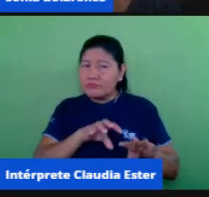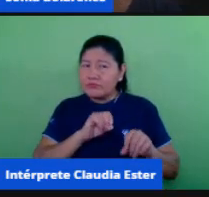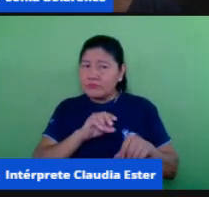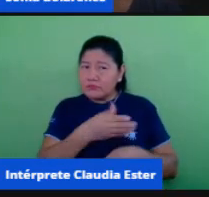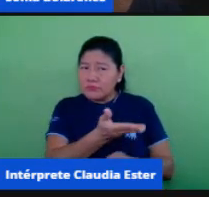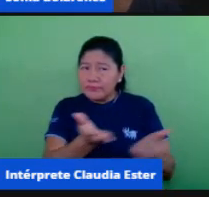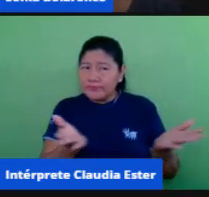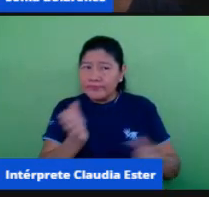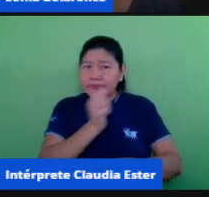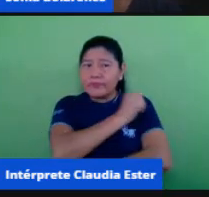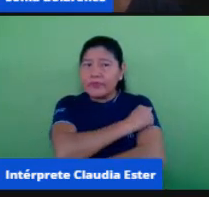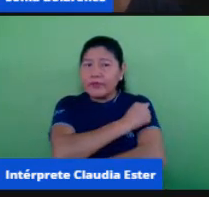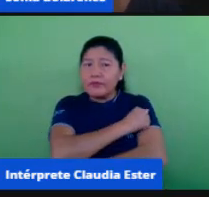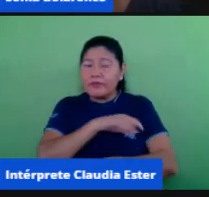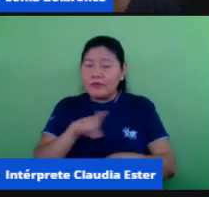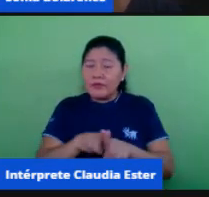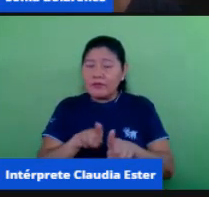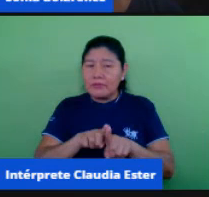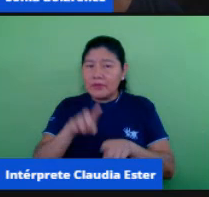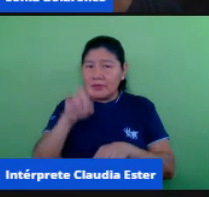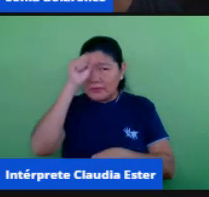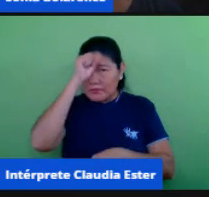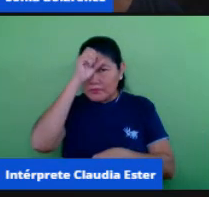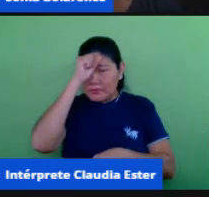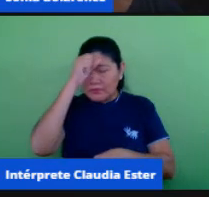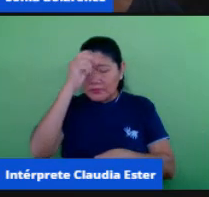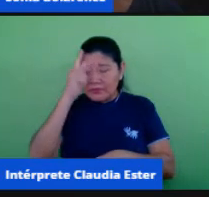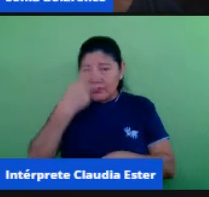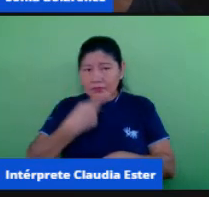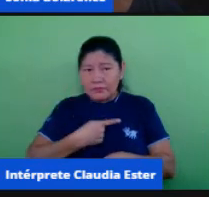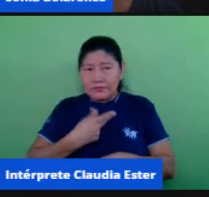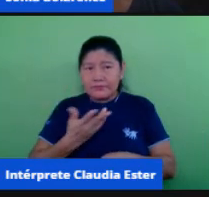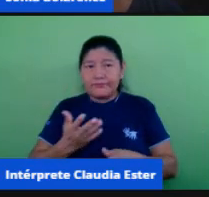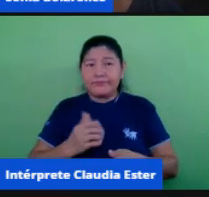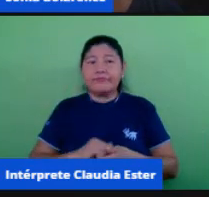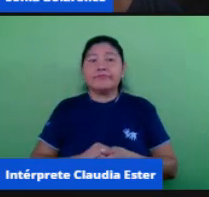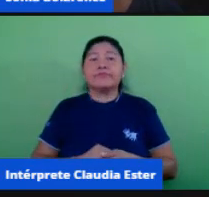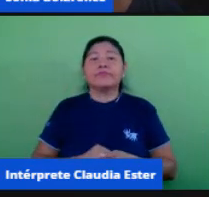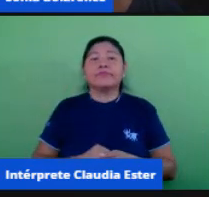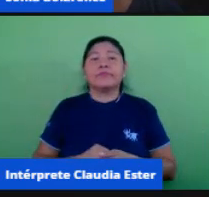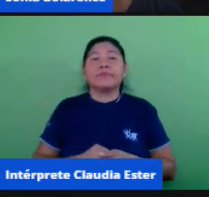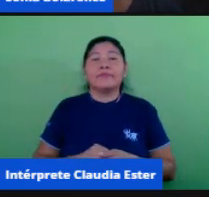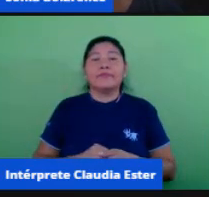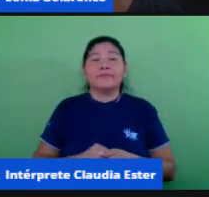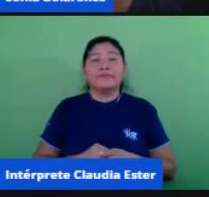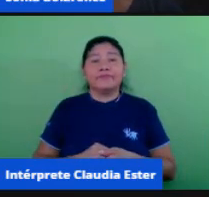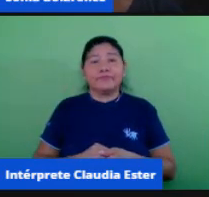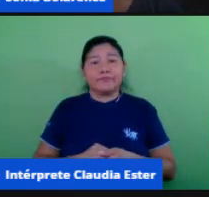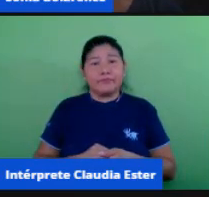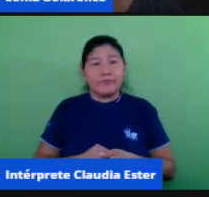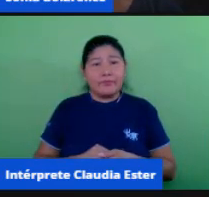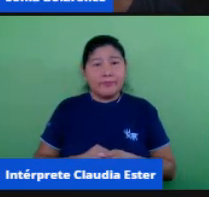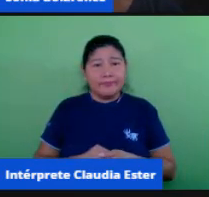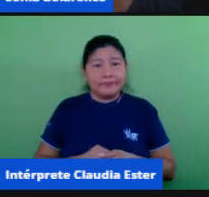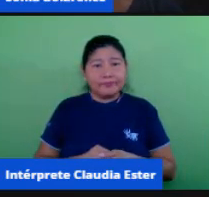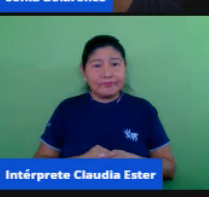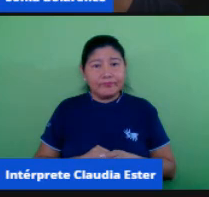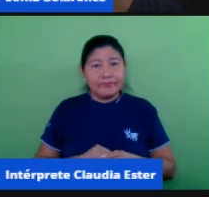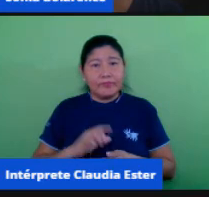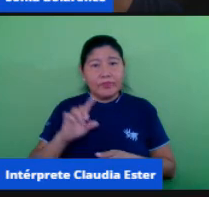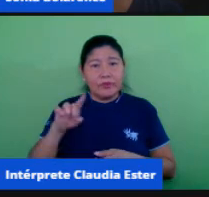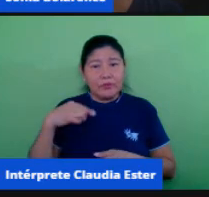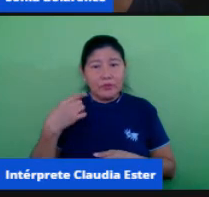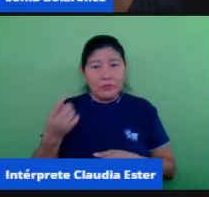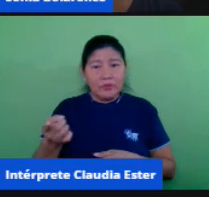aprender com essa mídia né com essa mídia de educação certo passando